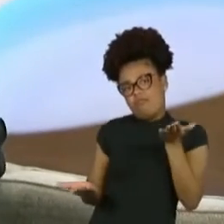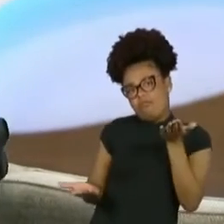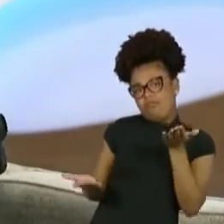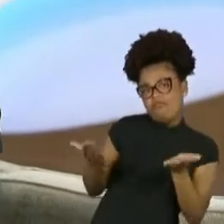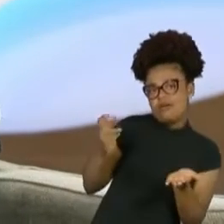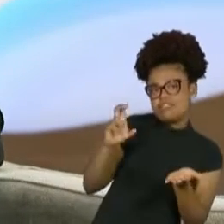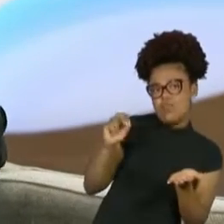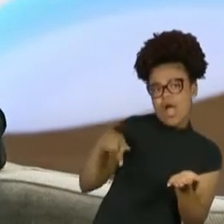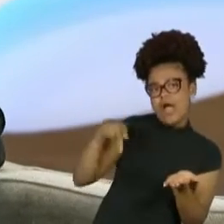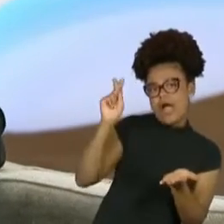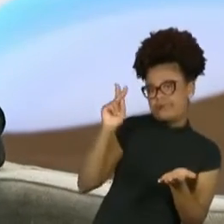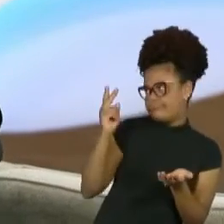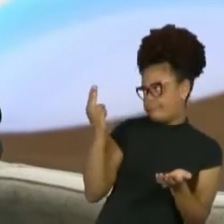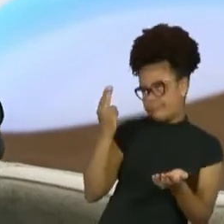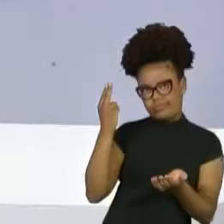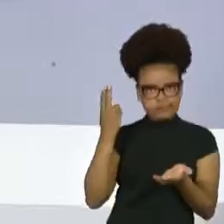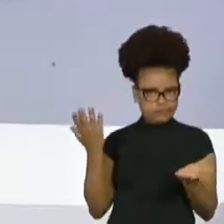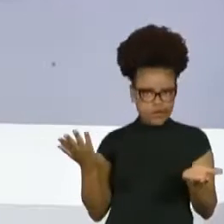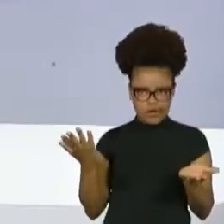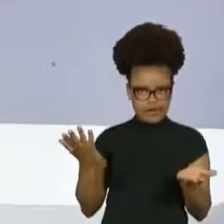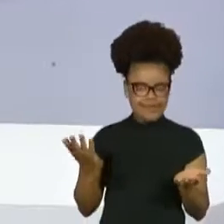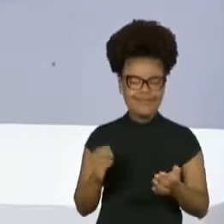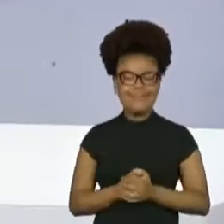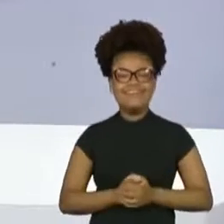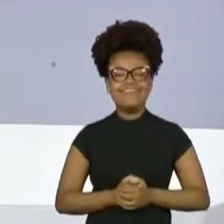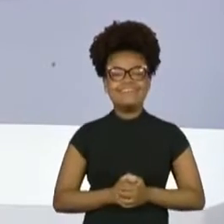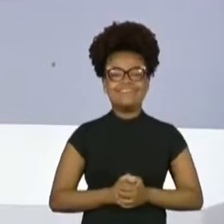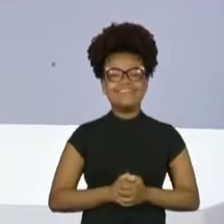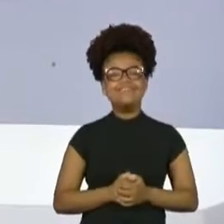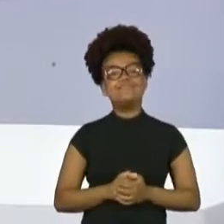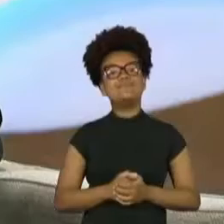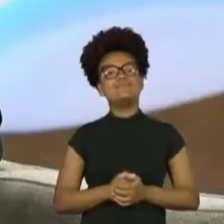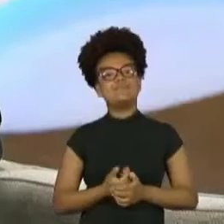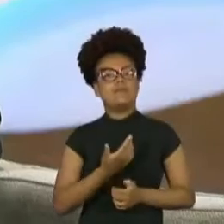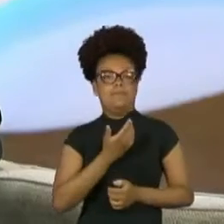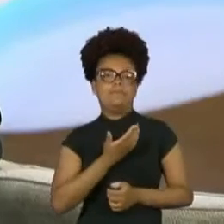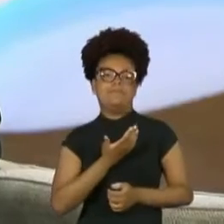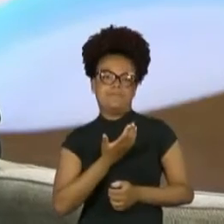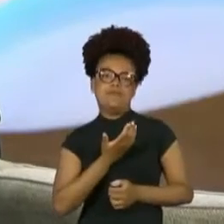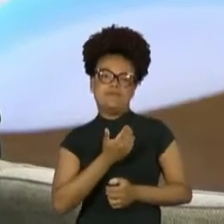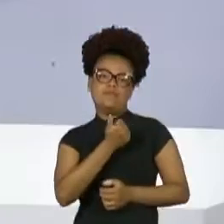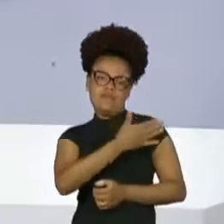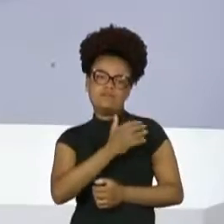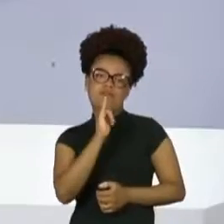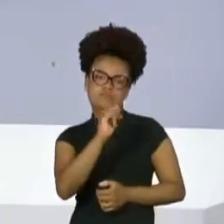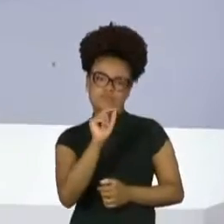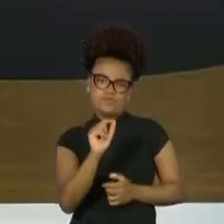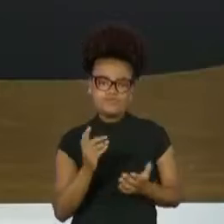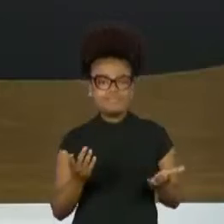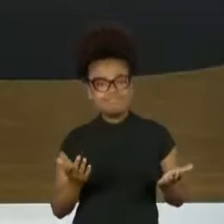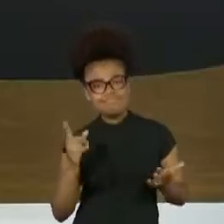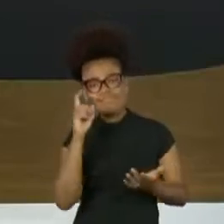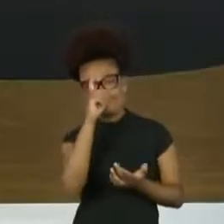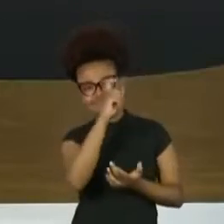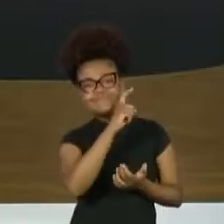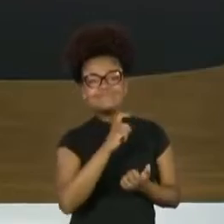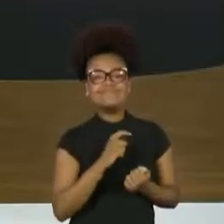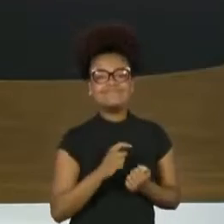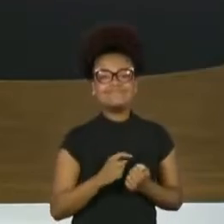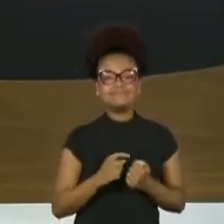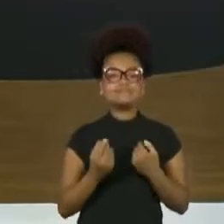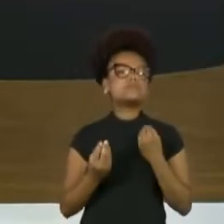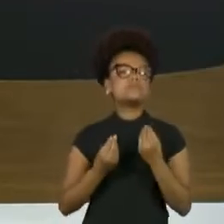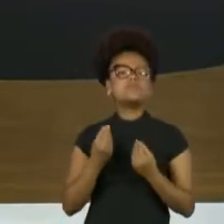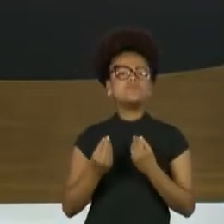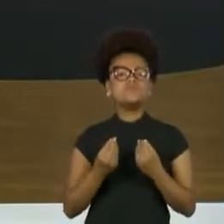jeitinho de... De colocar o preconceitinho ali no meio, né? Tá certo. E como você lida com isso? Faz